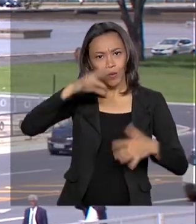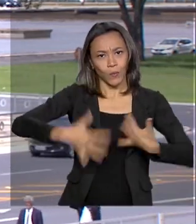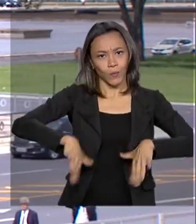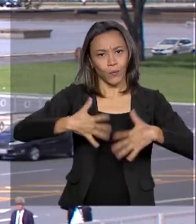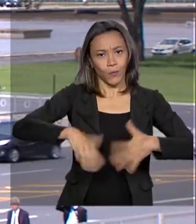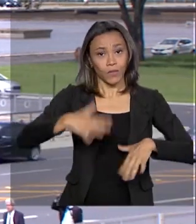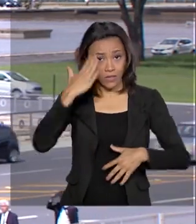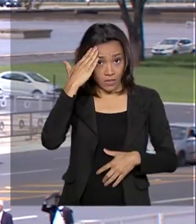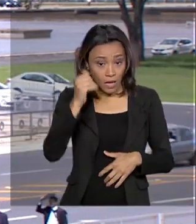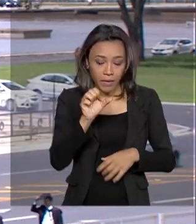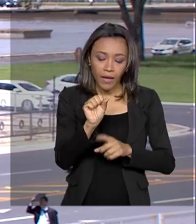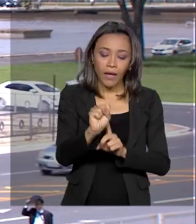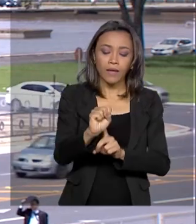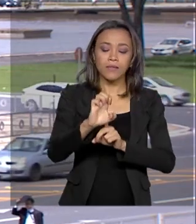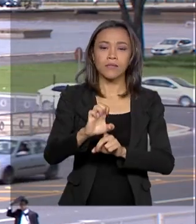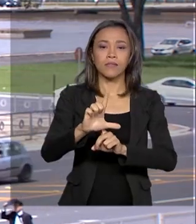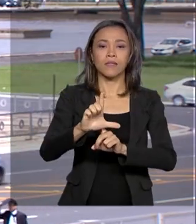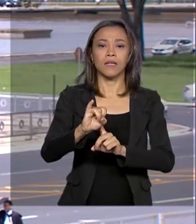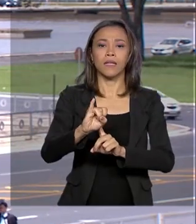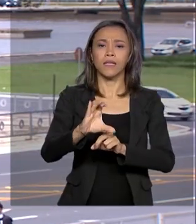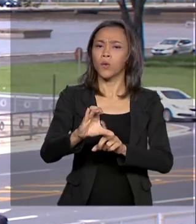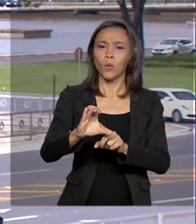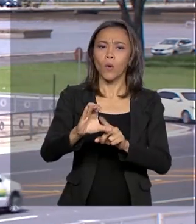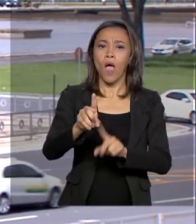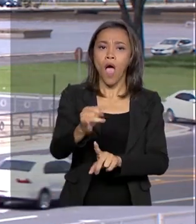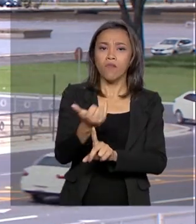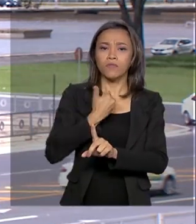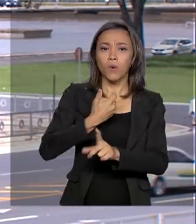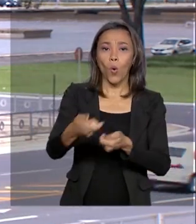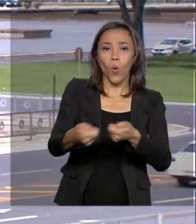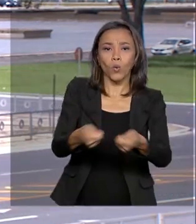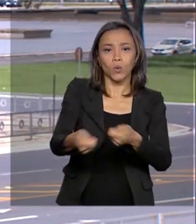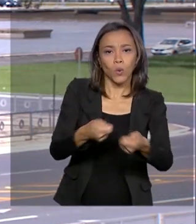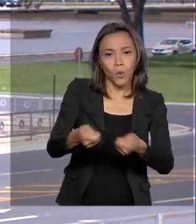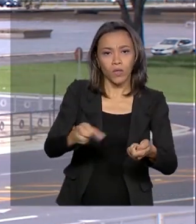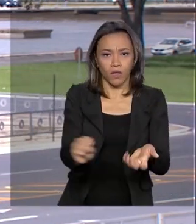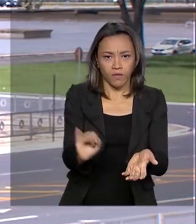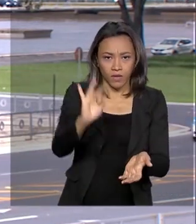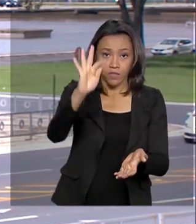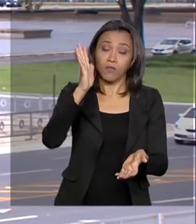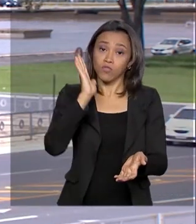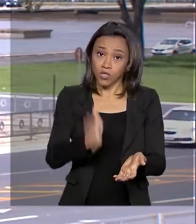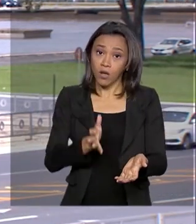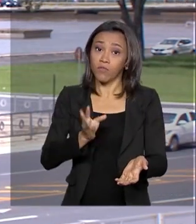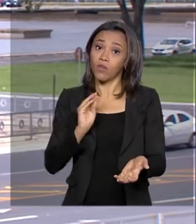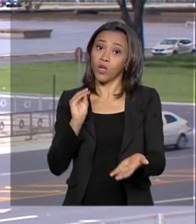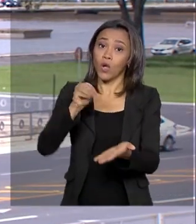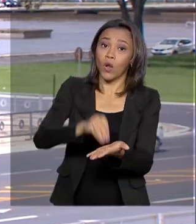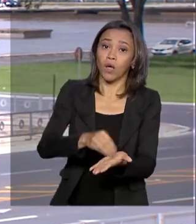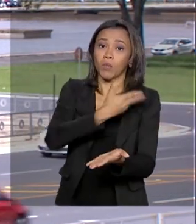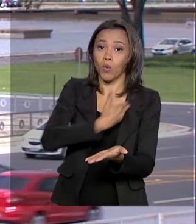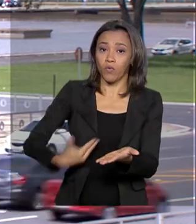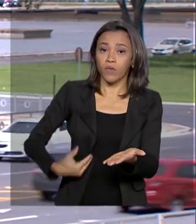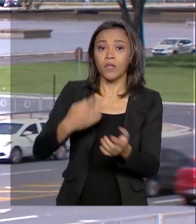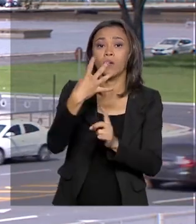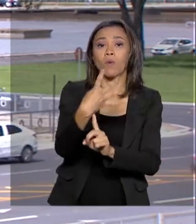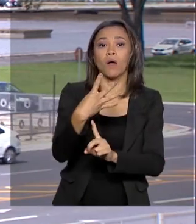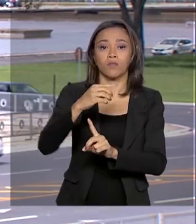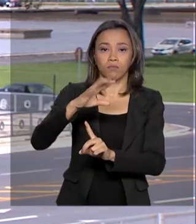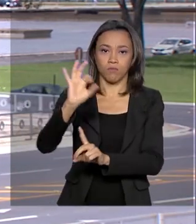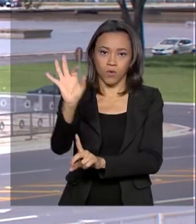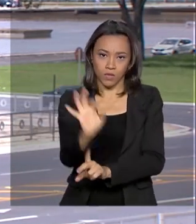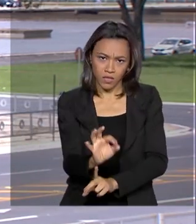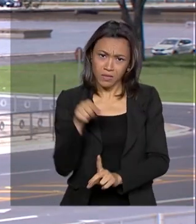sabe que a Selic serve de referência para o controle da inflação, que para esse ano foi estimada pelo governo em 4%. Tudo isso